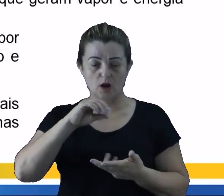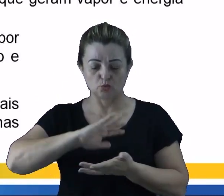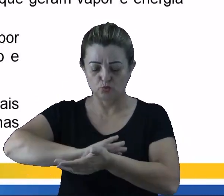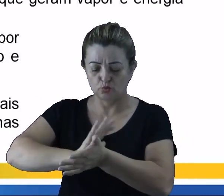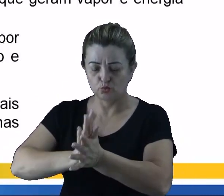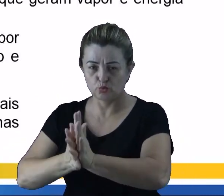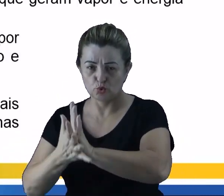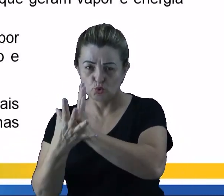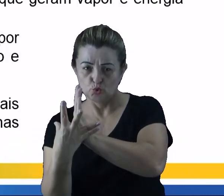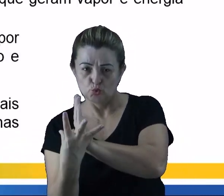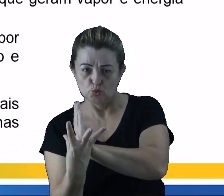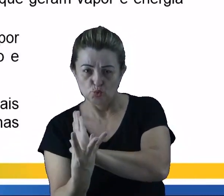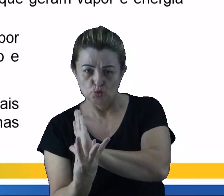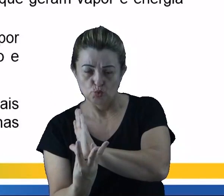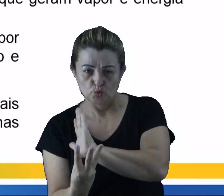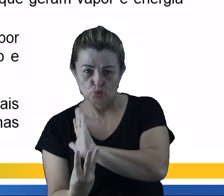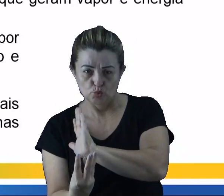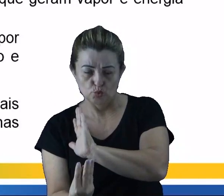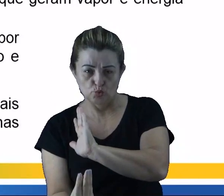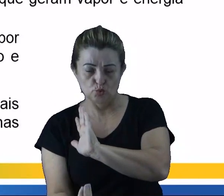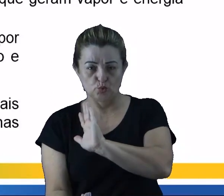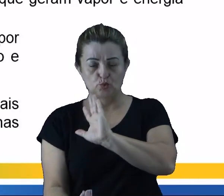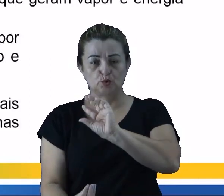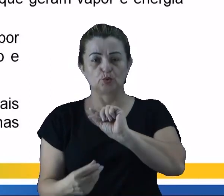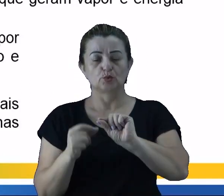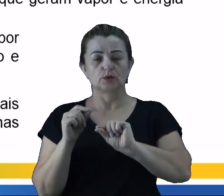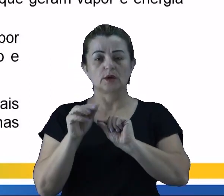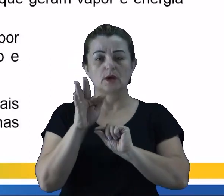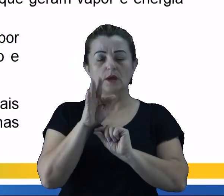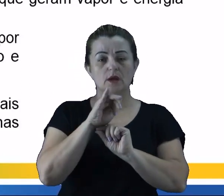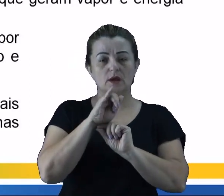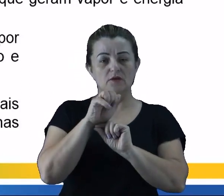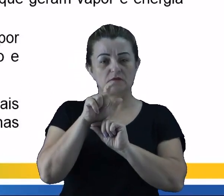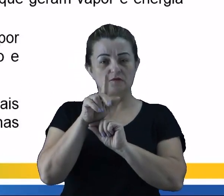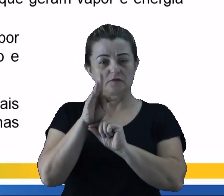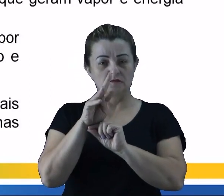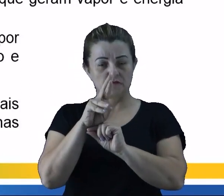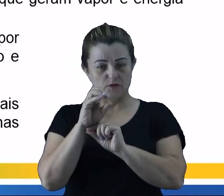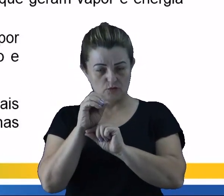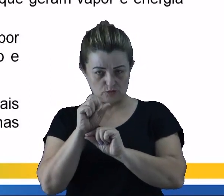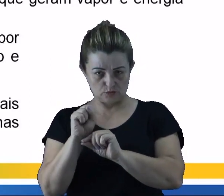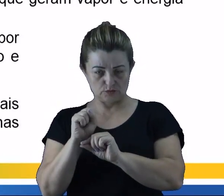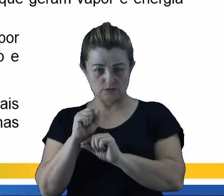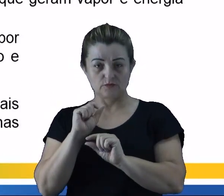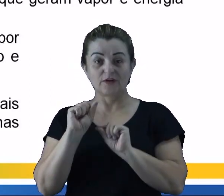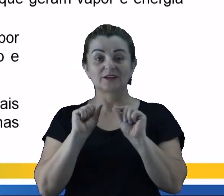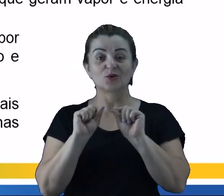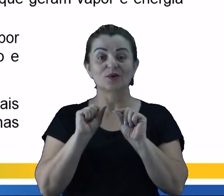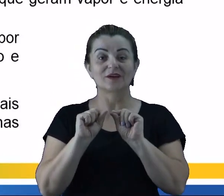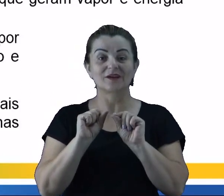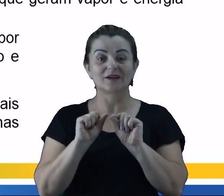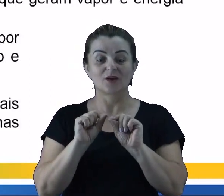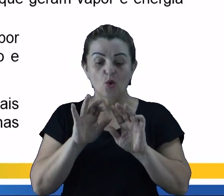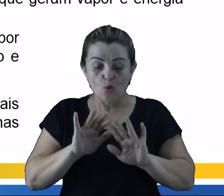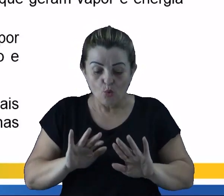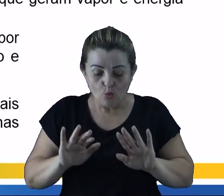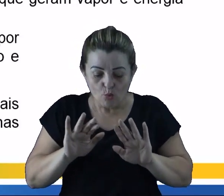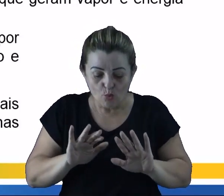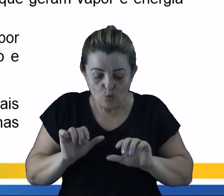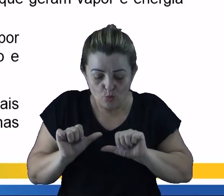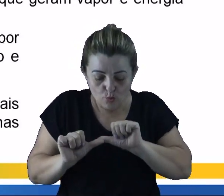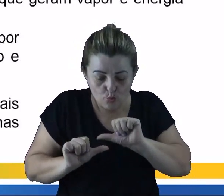esmagamento é passado por filtros. Guardem aí essa palavra também. E vai sofrer o que? Um tratamento para